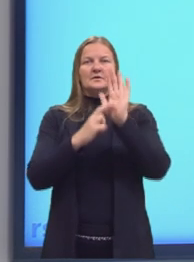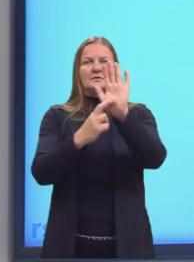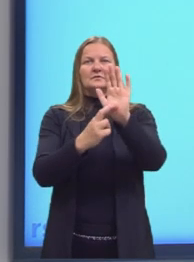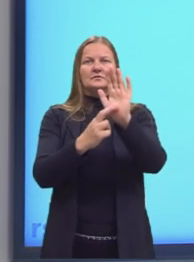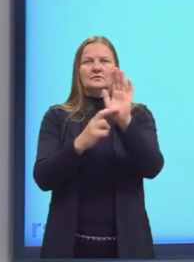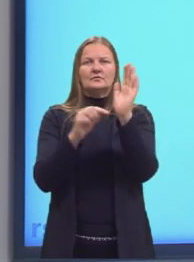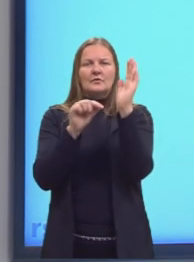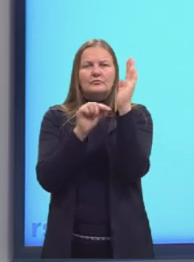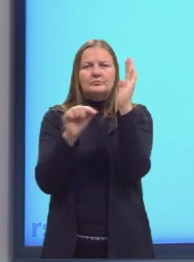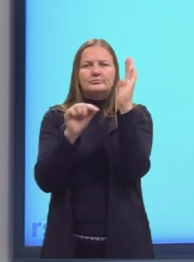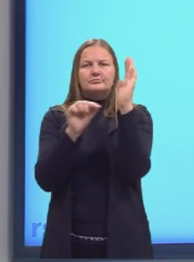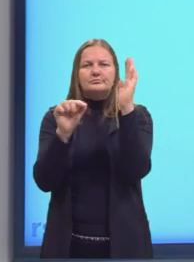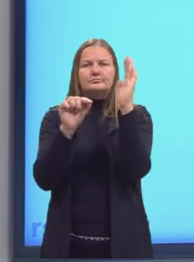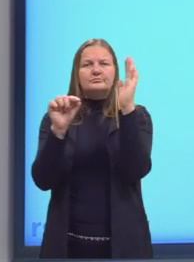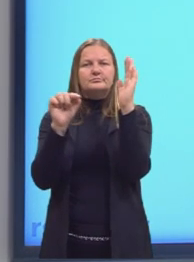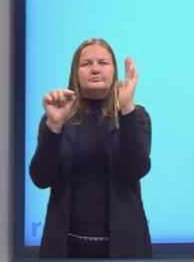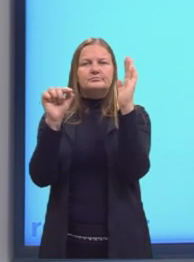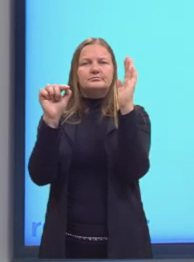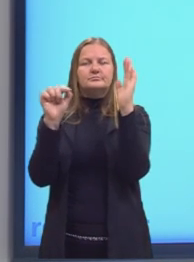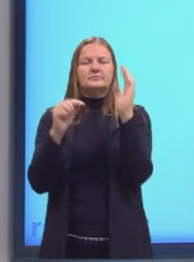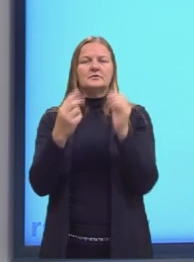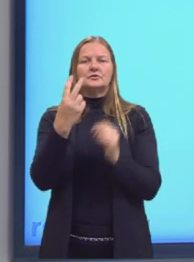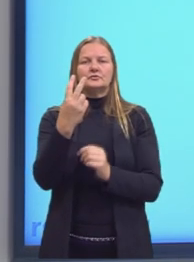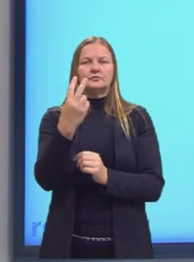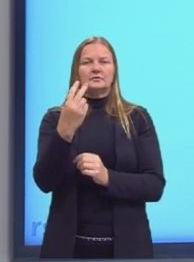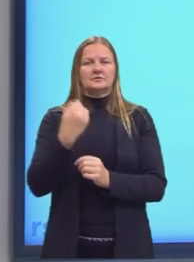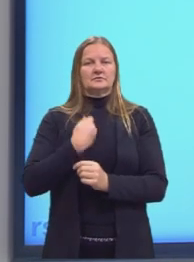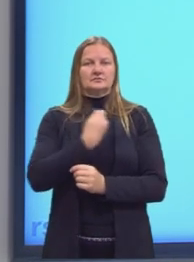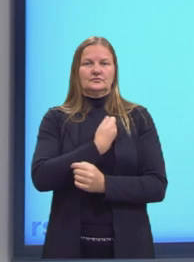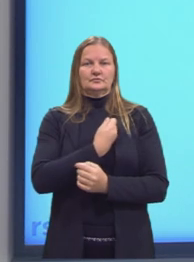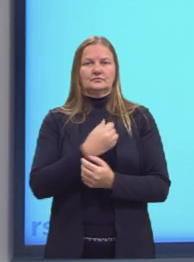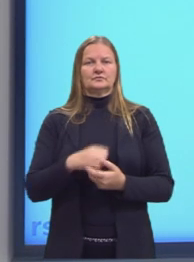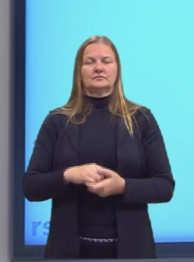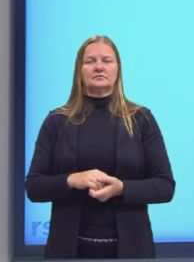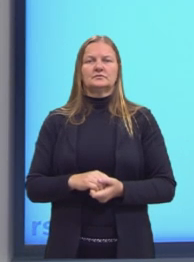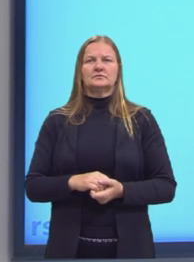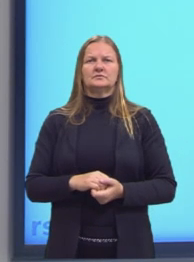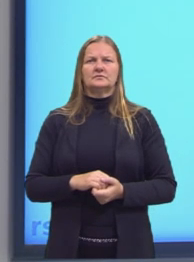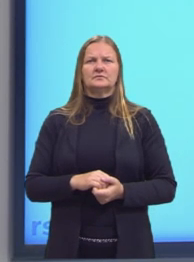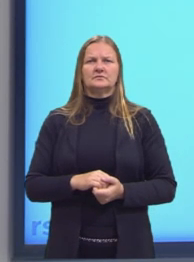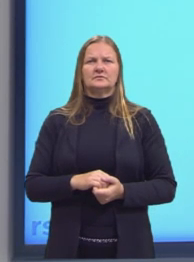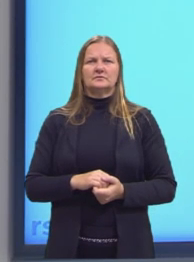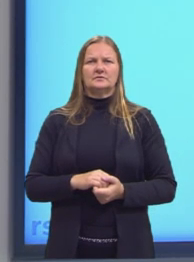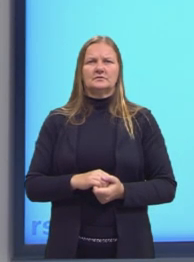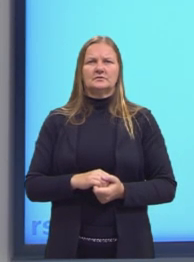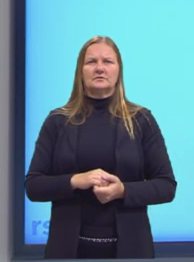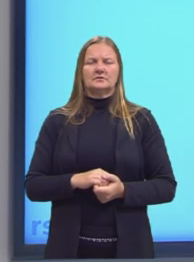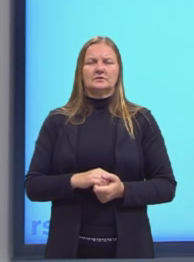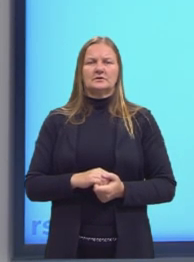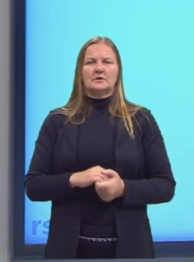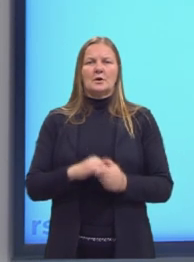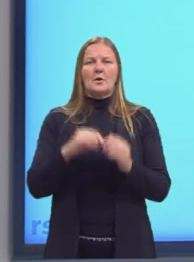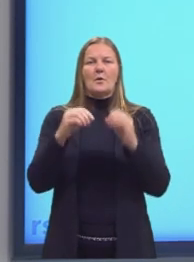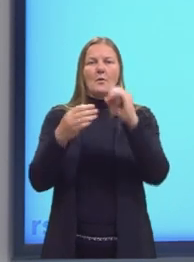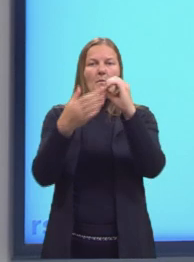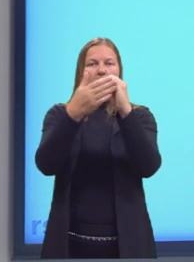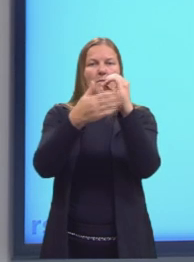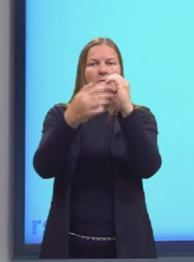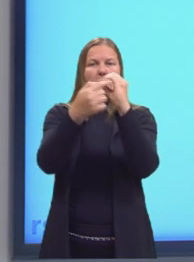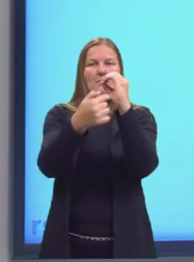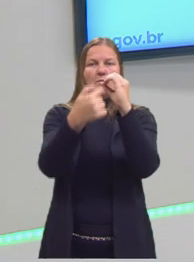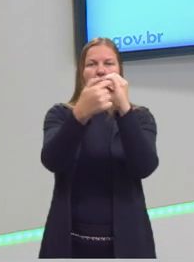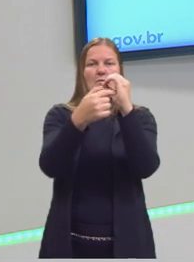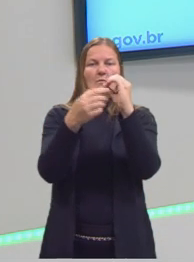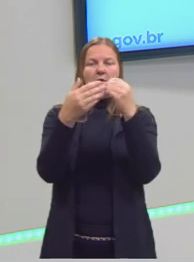intervalos, né? Entre dois valores. E nesses intervalos, nós temos um pontinho aberto e um